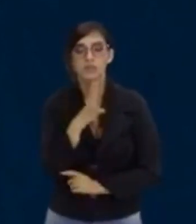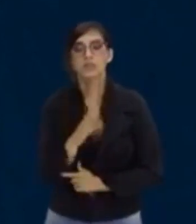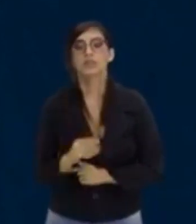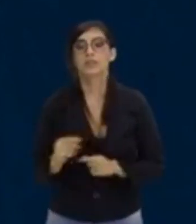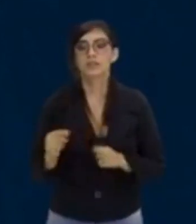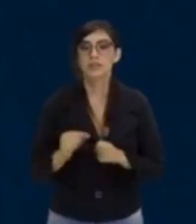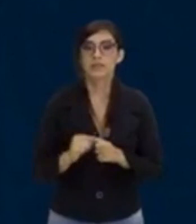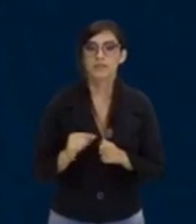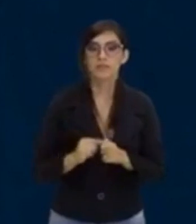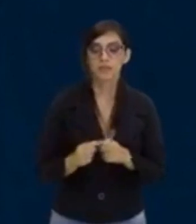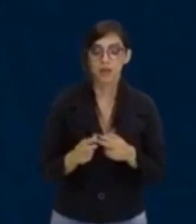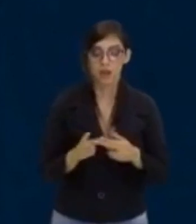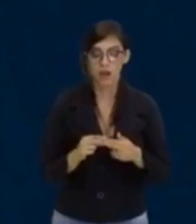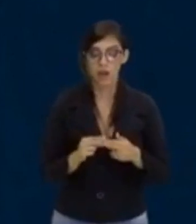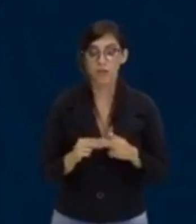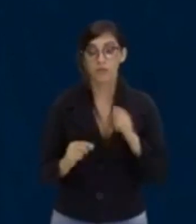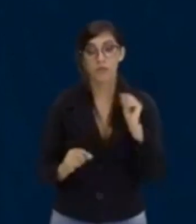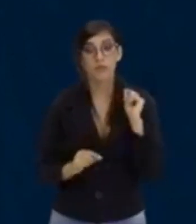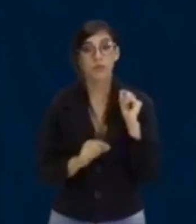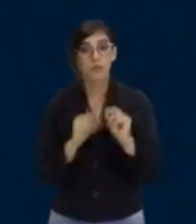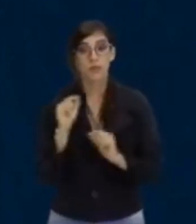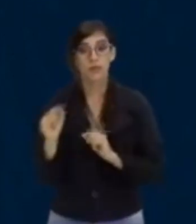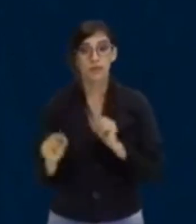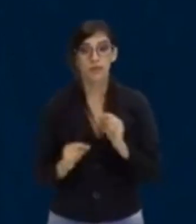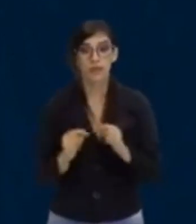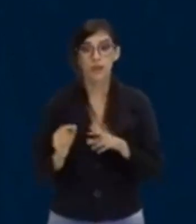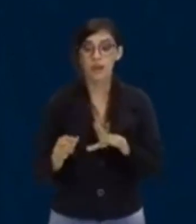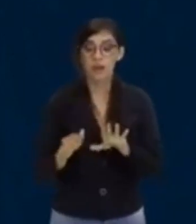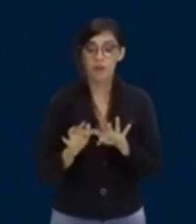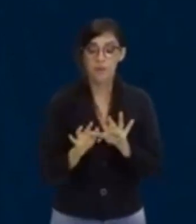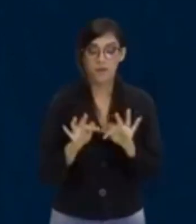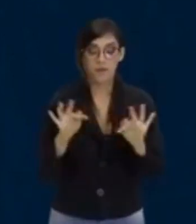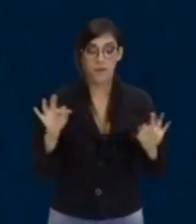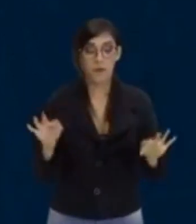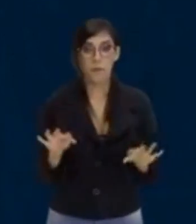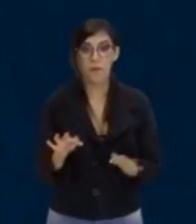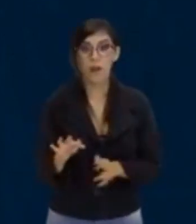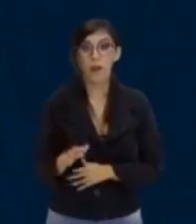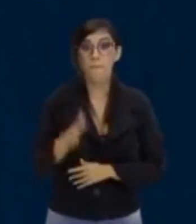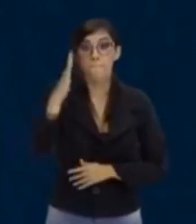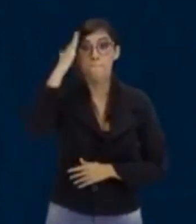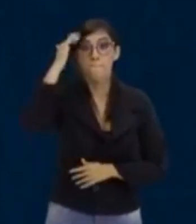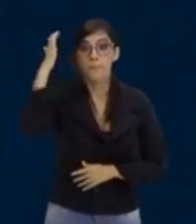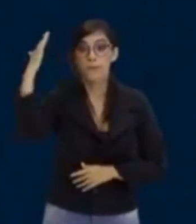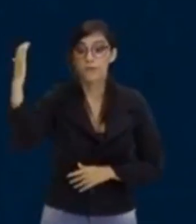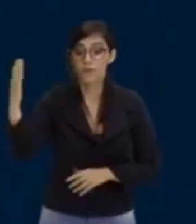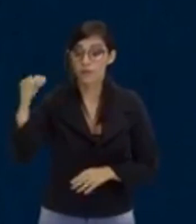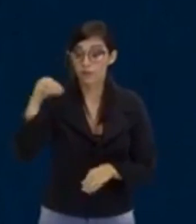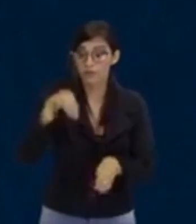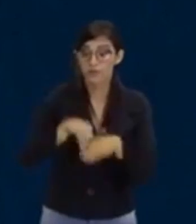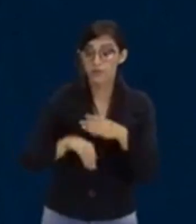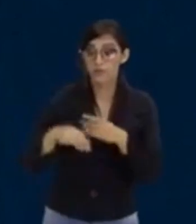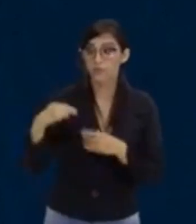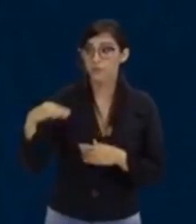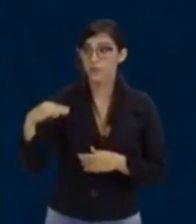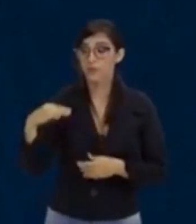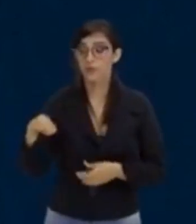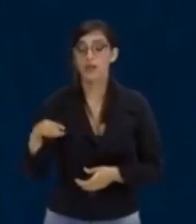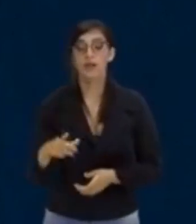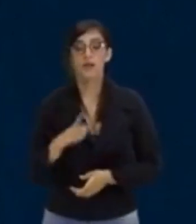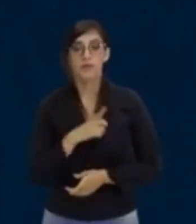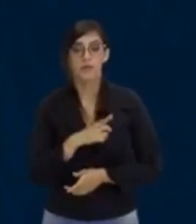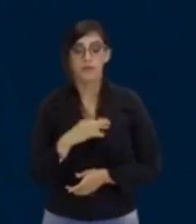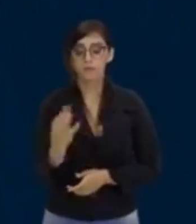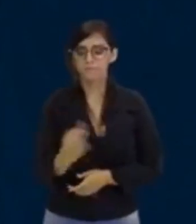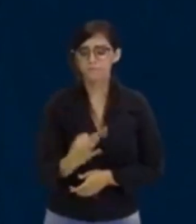é utilizando uma fórmula muito famosa da matemática, que eu tenho certeza que tu já ouviu falar dela em algum